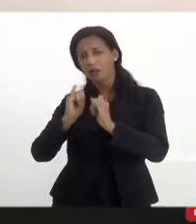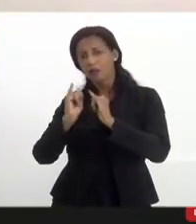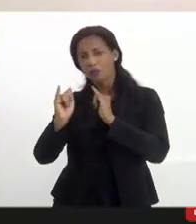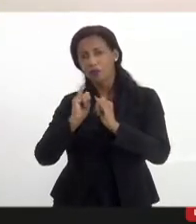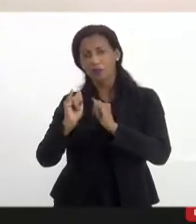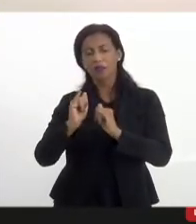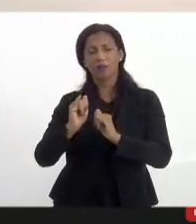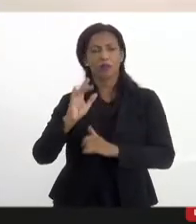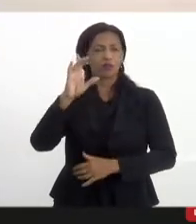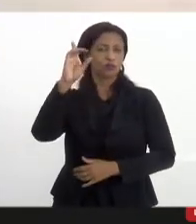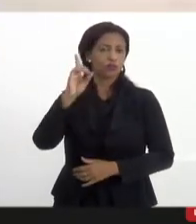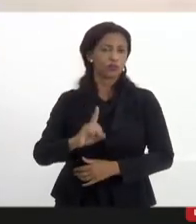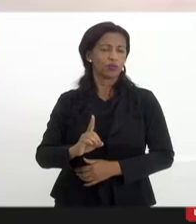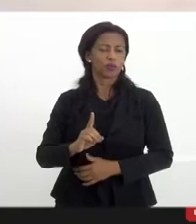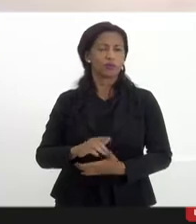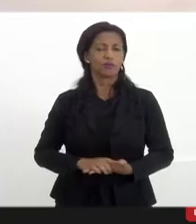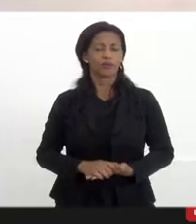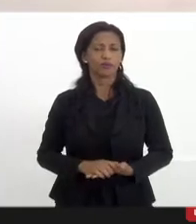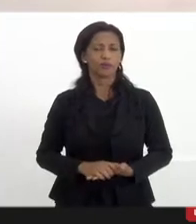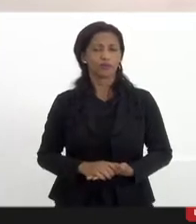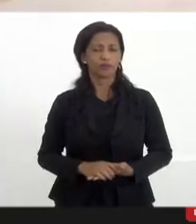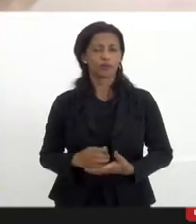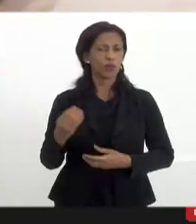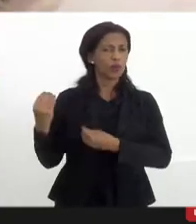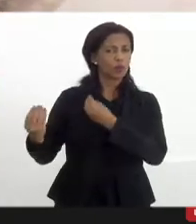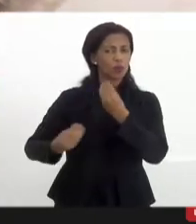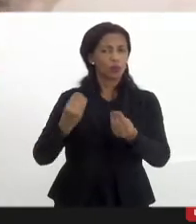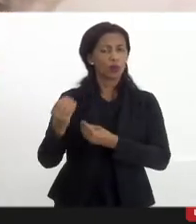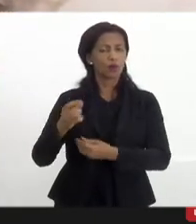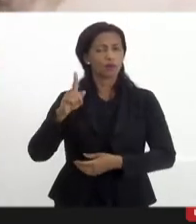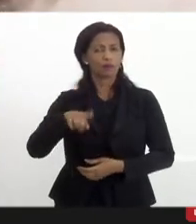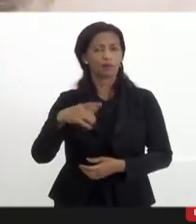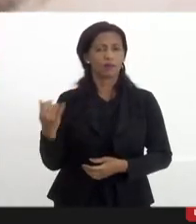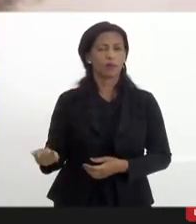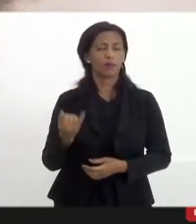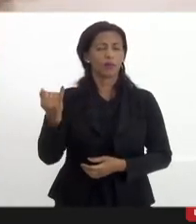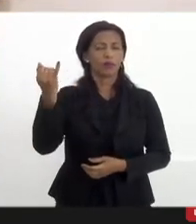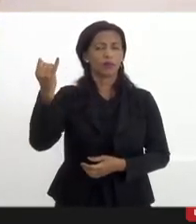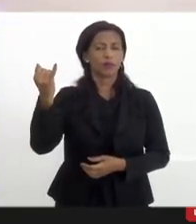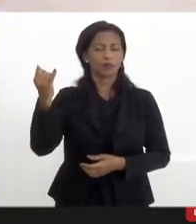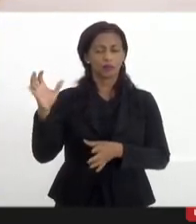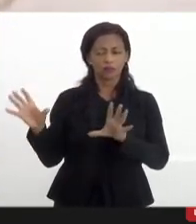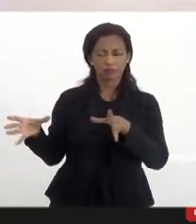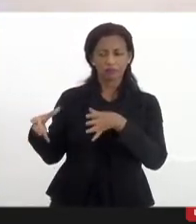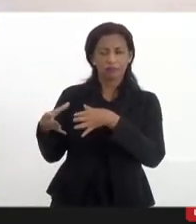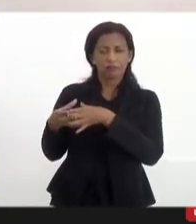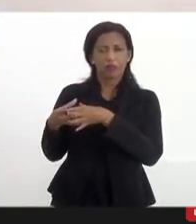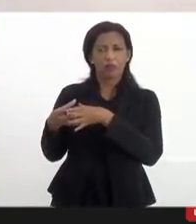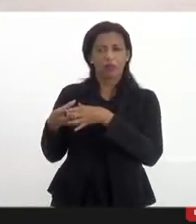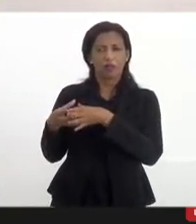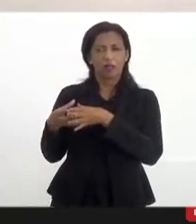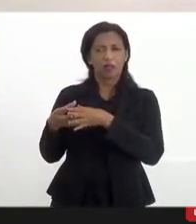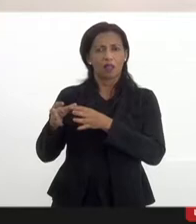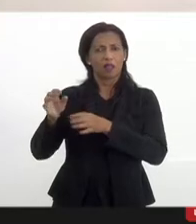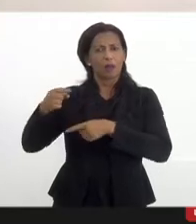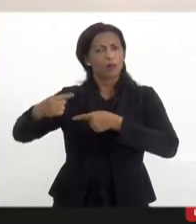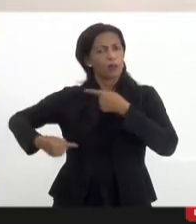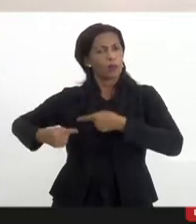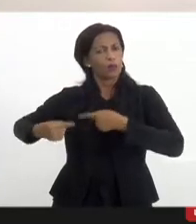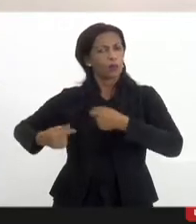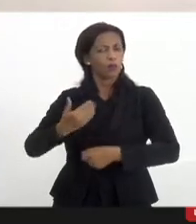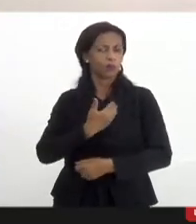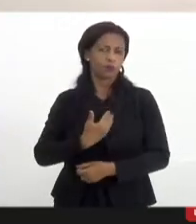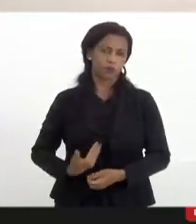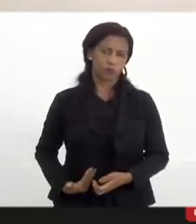direitos, o quanto que isso também constitui um papel fundamental da capilarização da política pública.